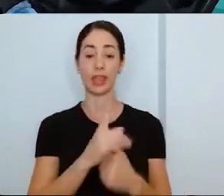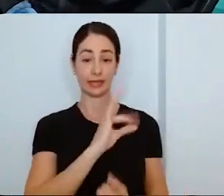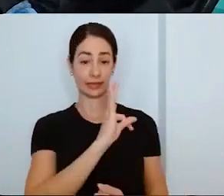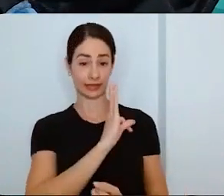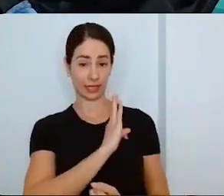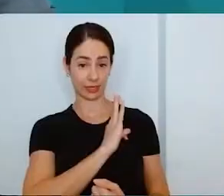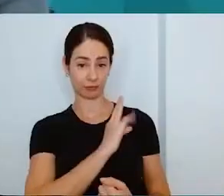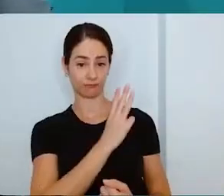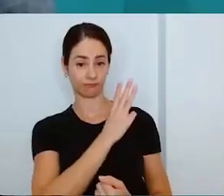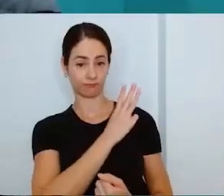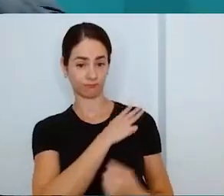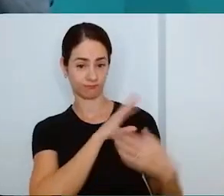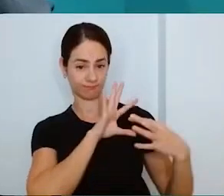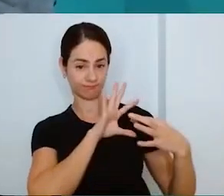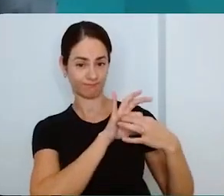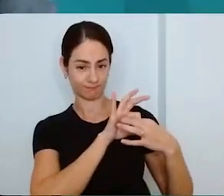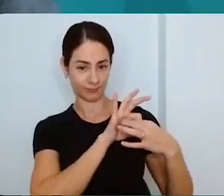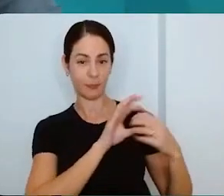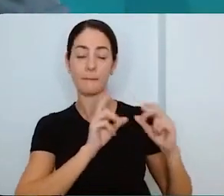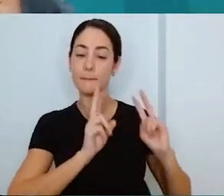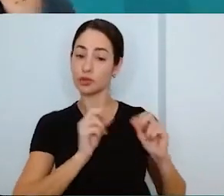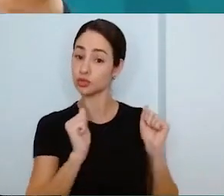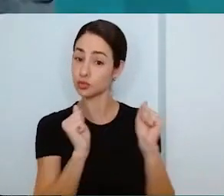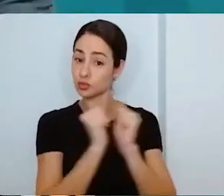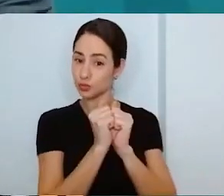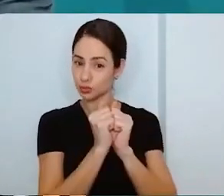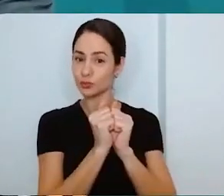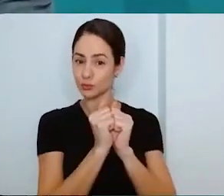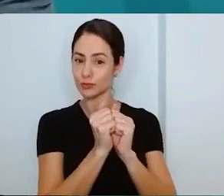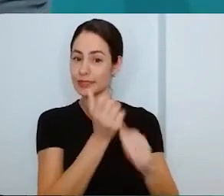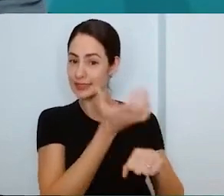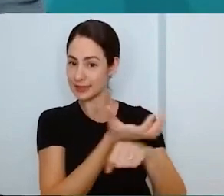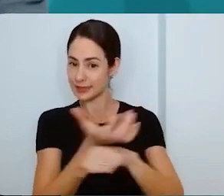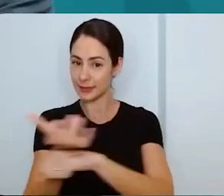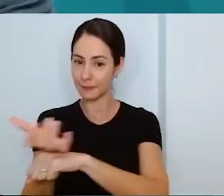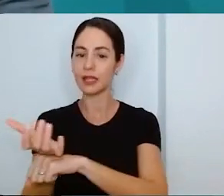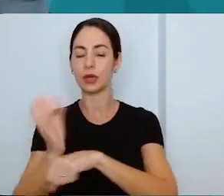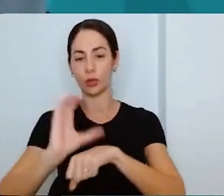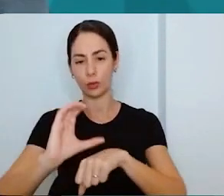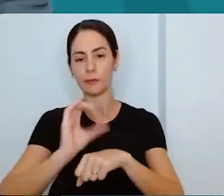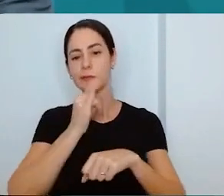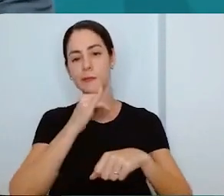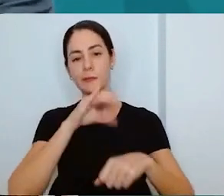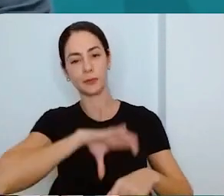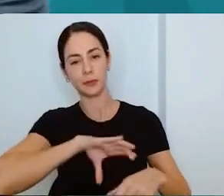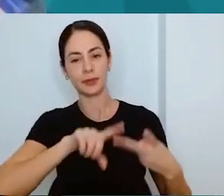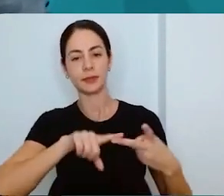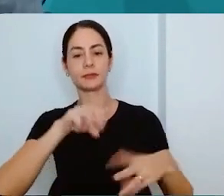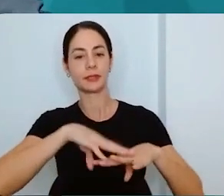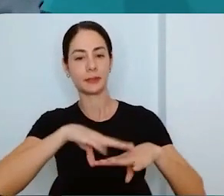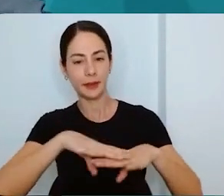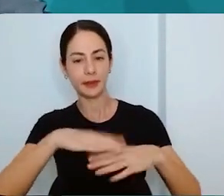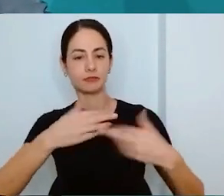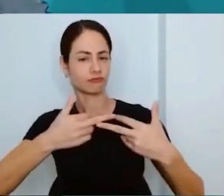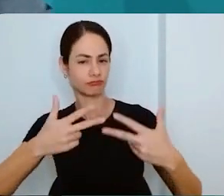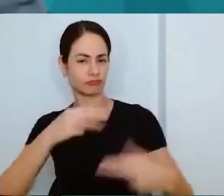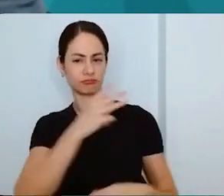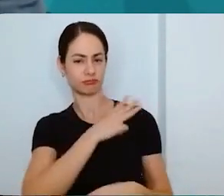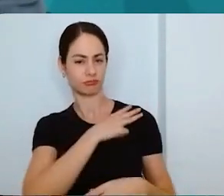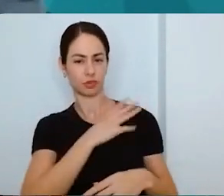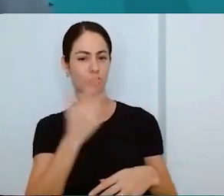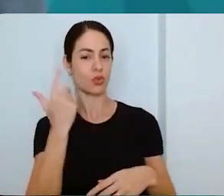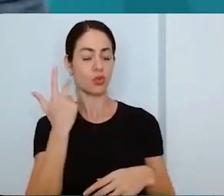Então, o técnico integrado é aquele que o estudante faz ao mesmo tempo as disciplinas da formação básica, do ensino médio e a área técnica.